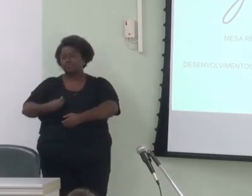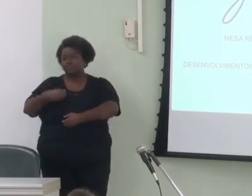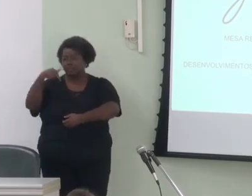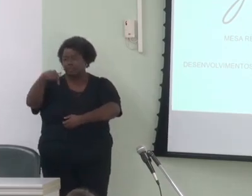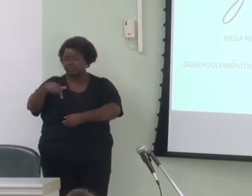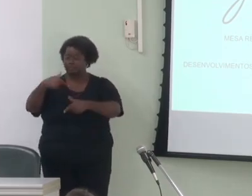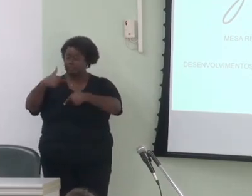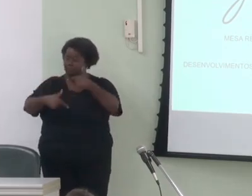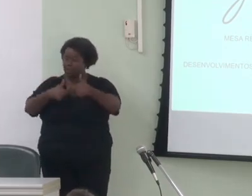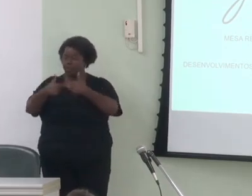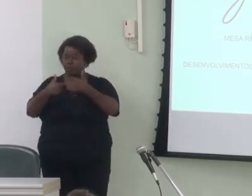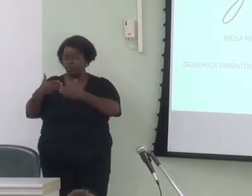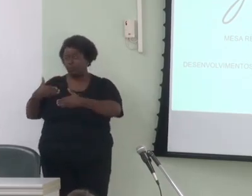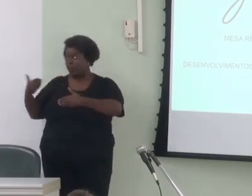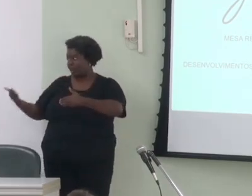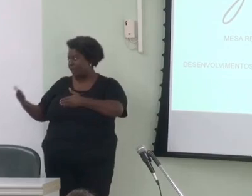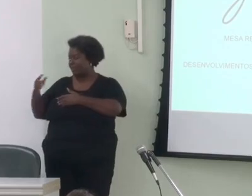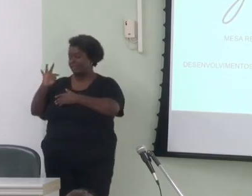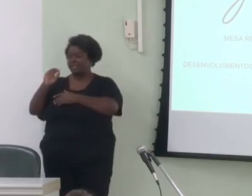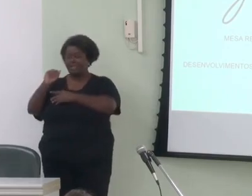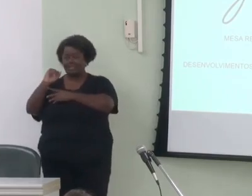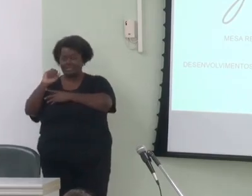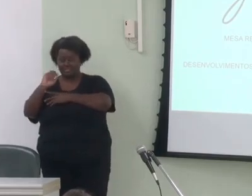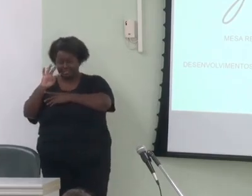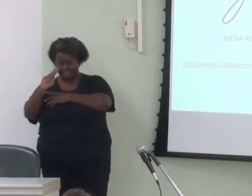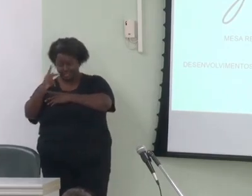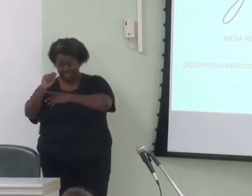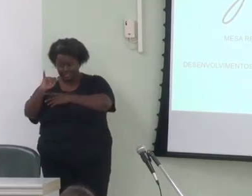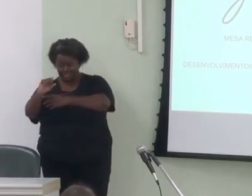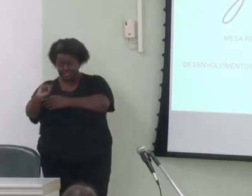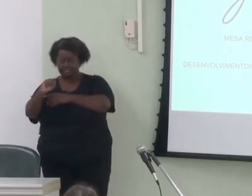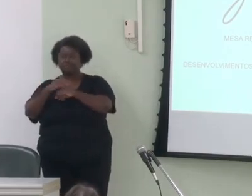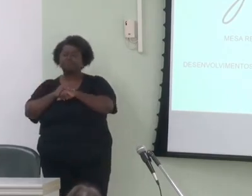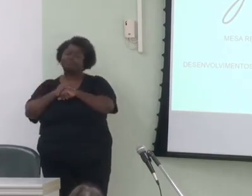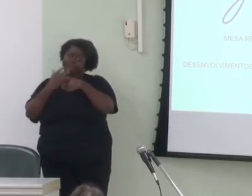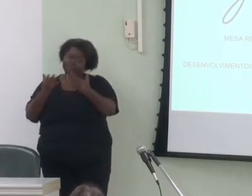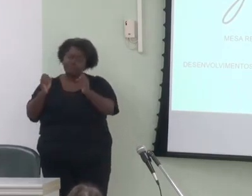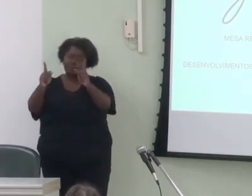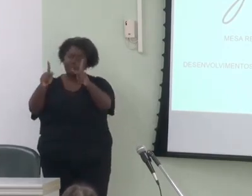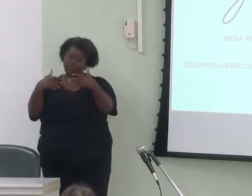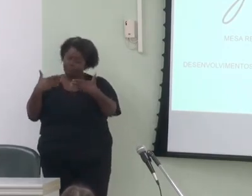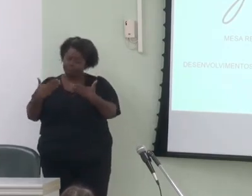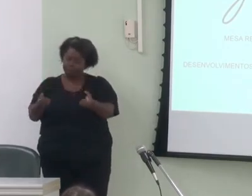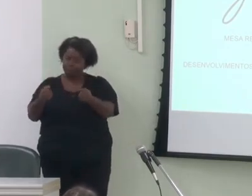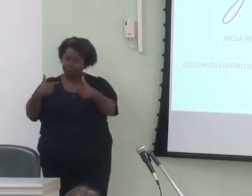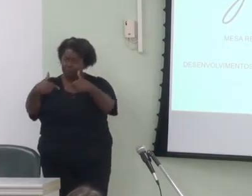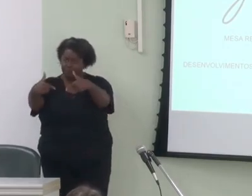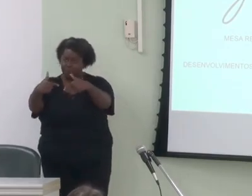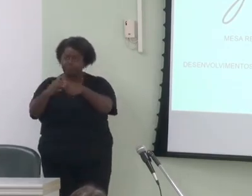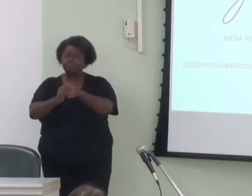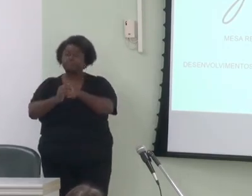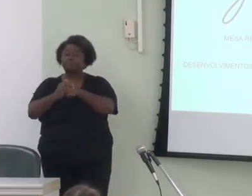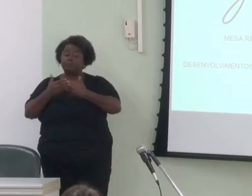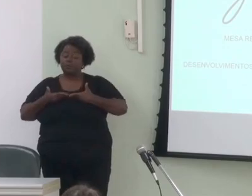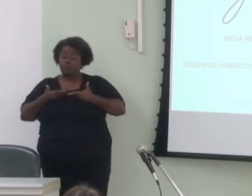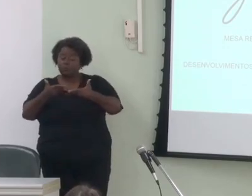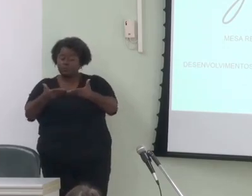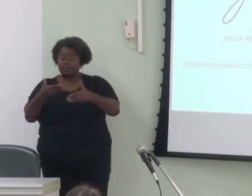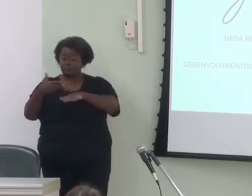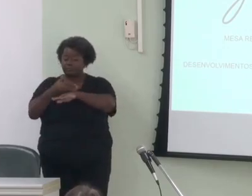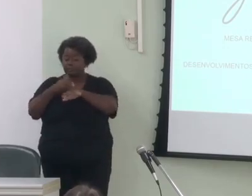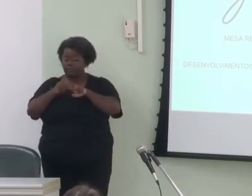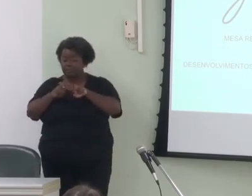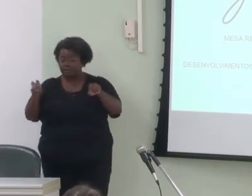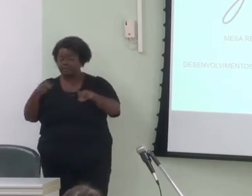trabalhando ao lado da Thaisa. Ok, então vamos trabalhar. Quando recebi o convite para essa mesa, pensei em